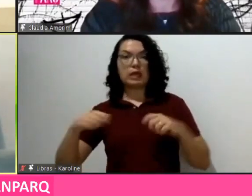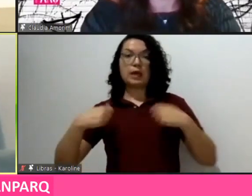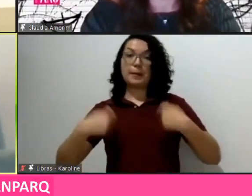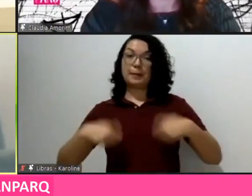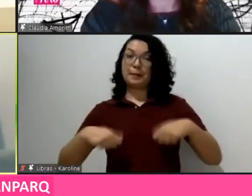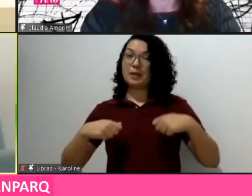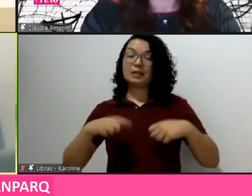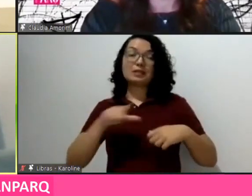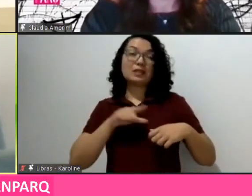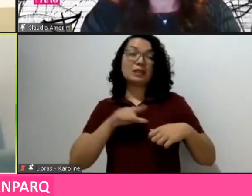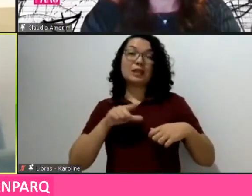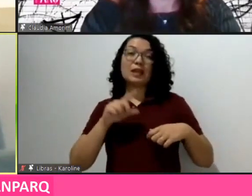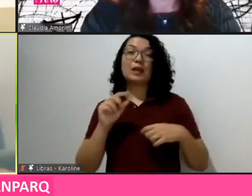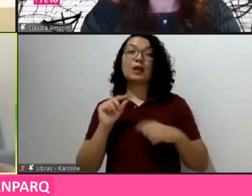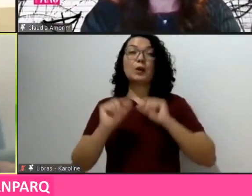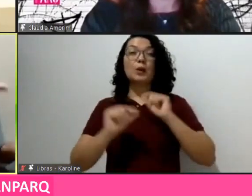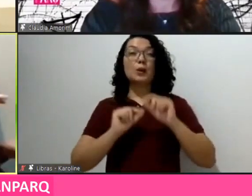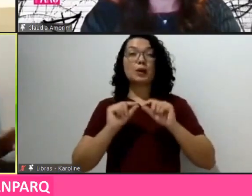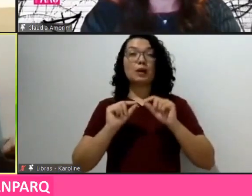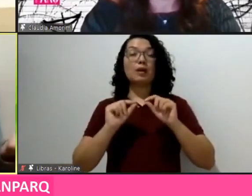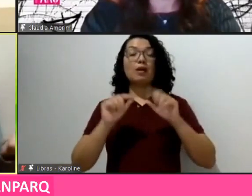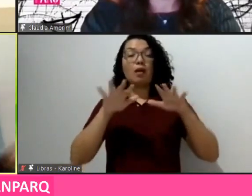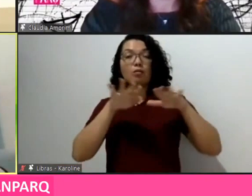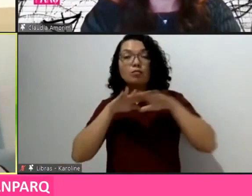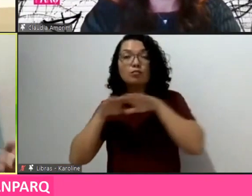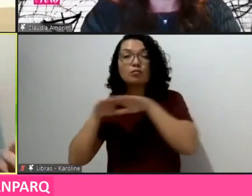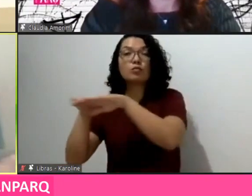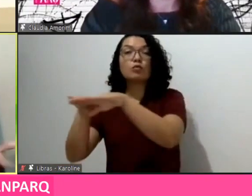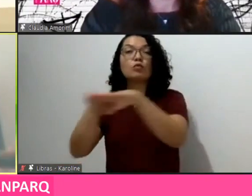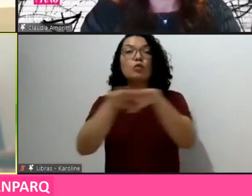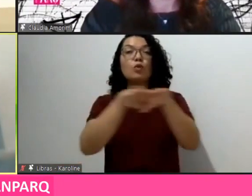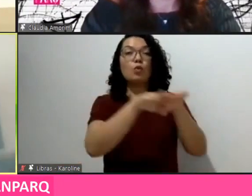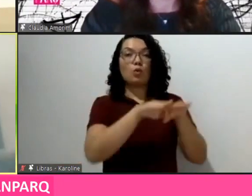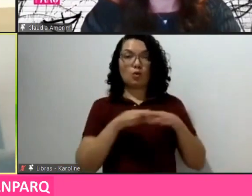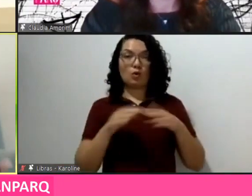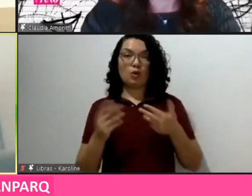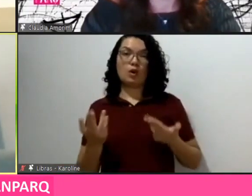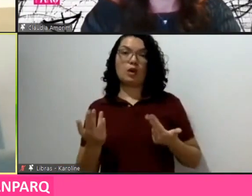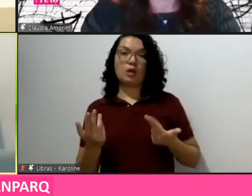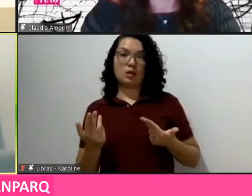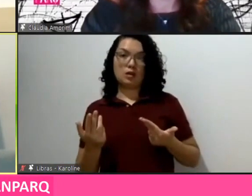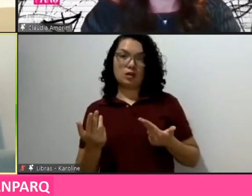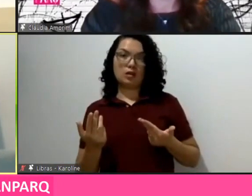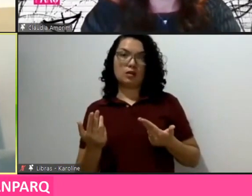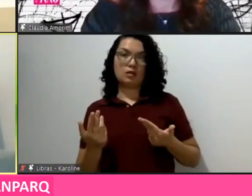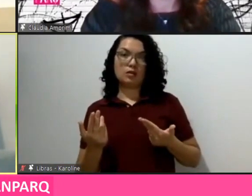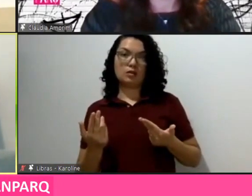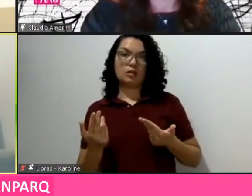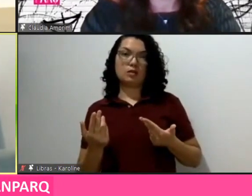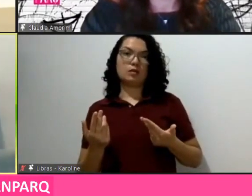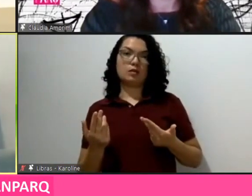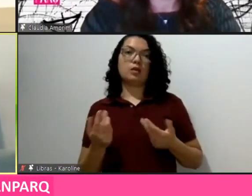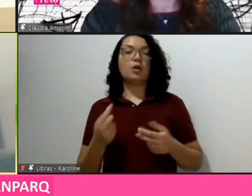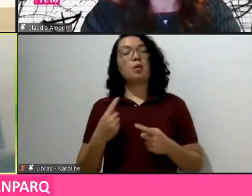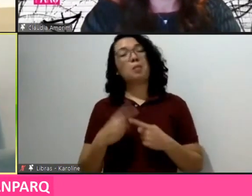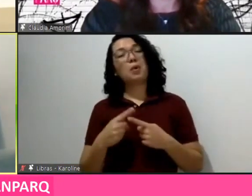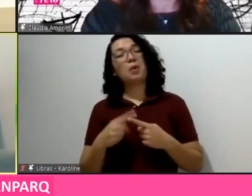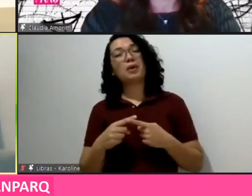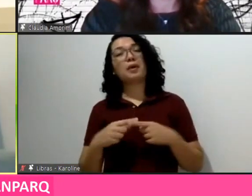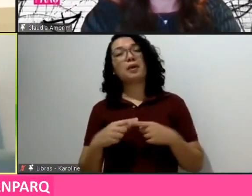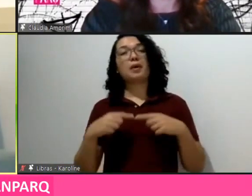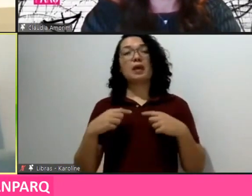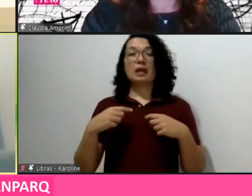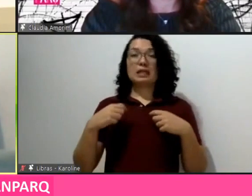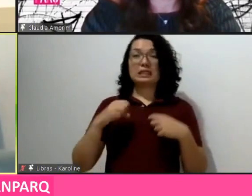pedir que seu diretor de tesis seja de outra escola, mas com o pregrado é muito amarrado, é difícil,